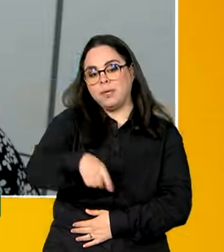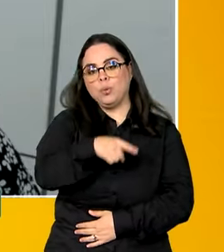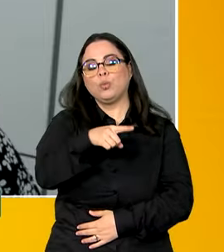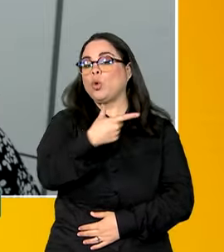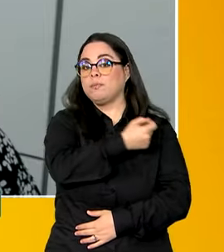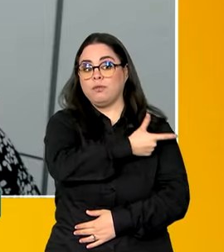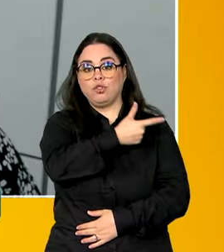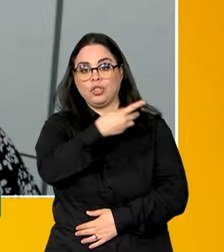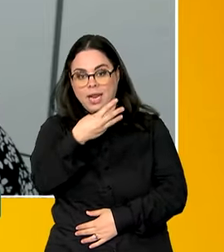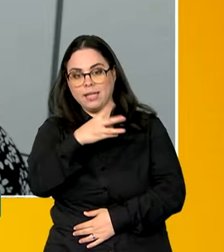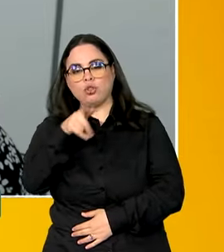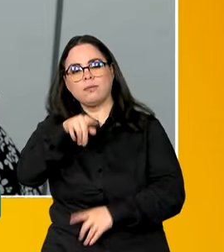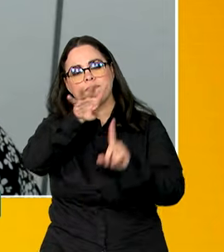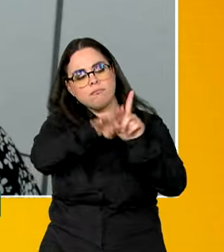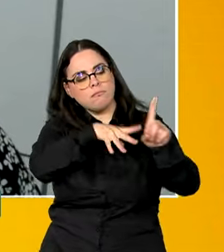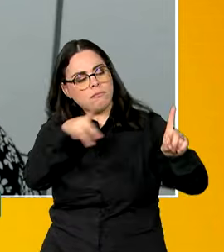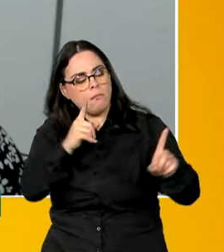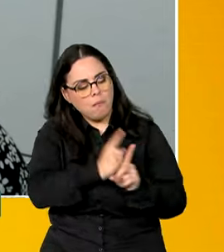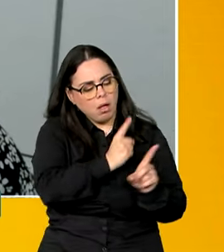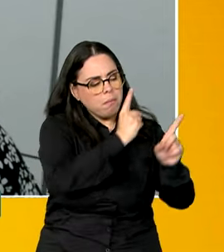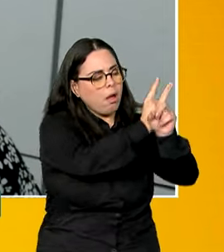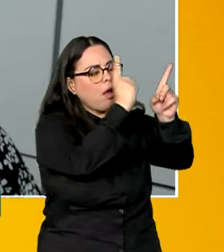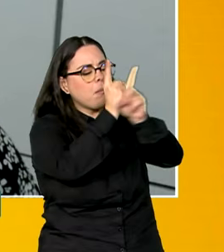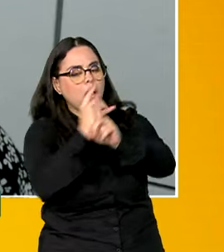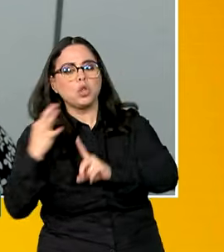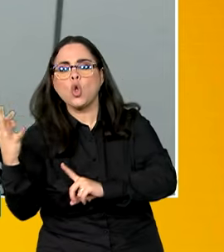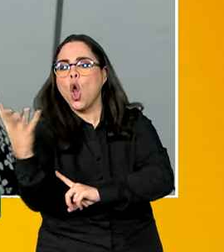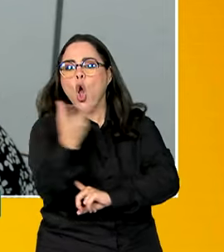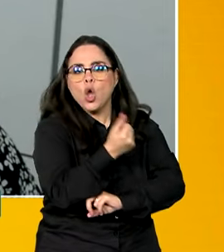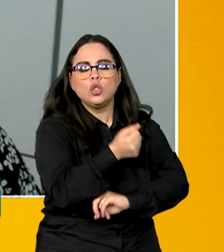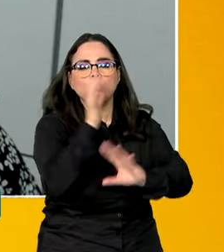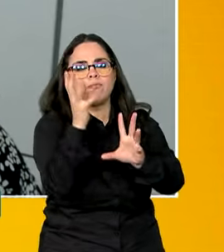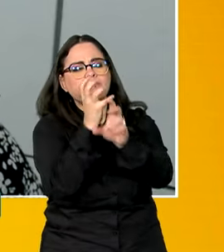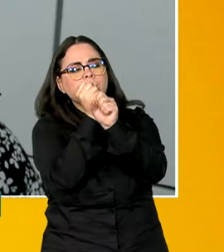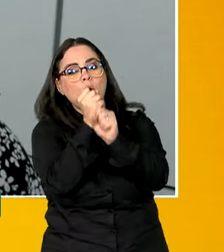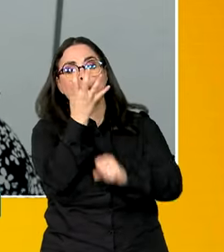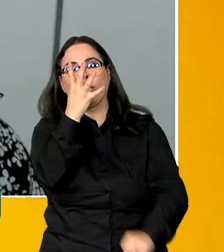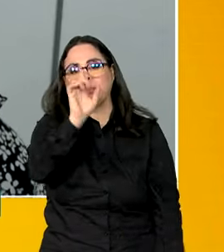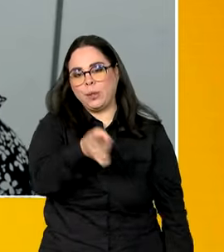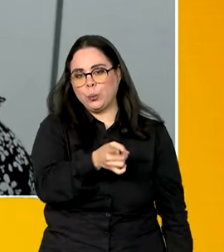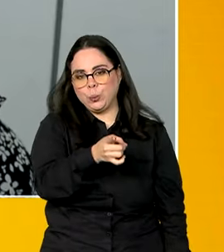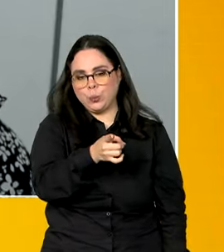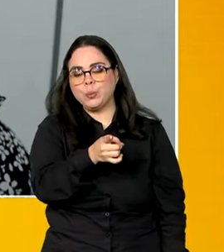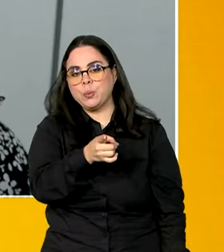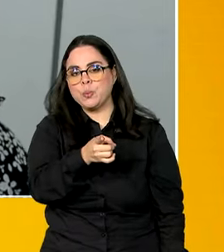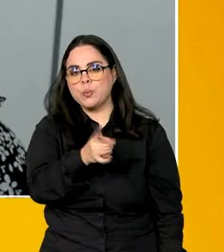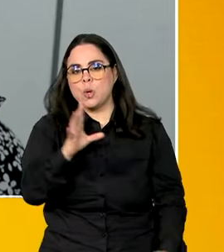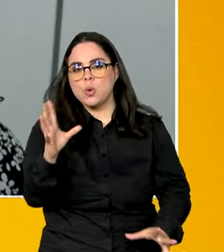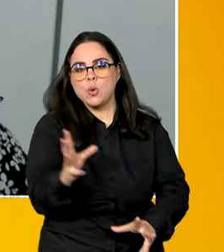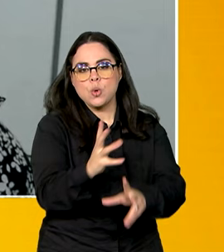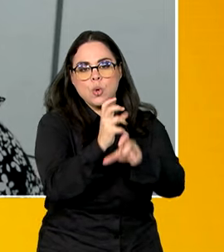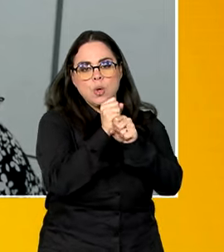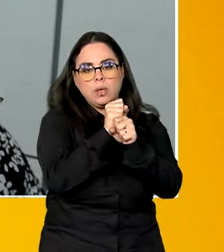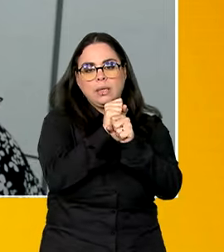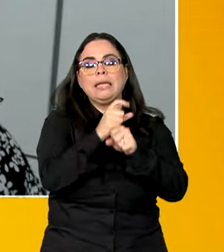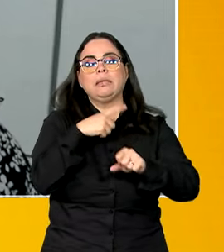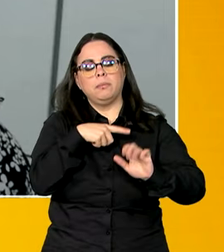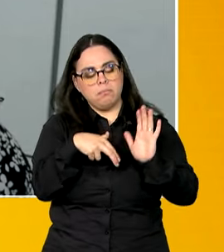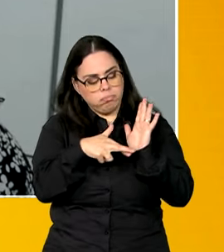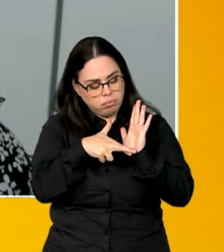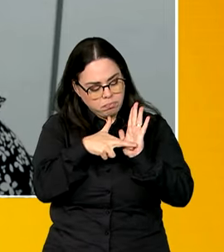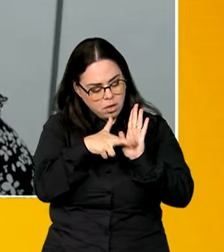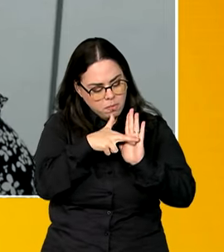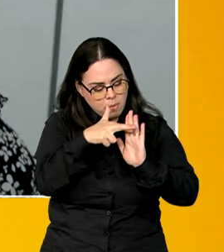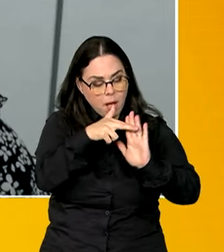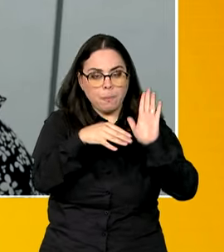quando a gente fez o primeiro mapeamento, nós tínhamos, no Brasil, em torno de 4 mil cozinhas. Com o avançar da regulamentação